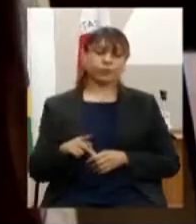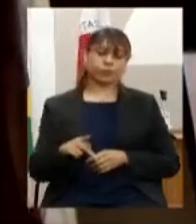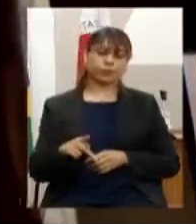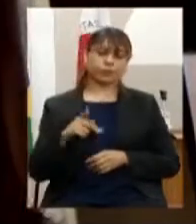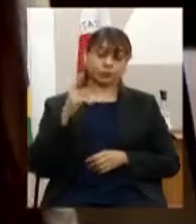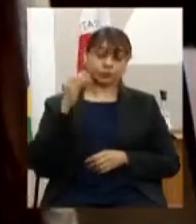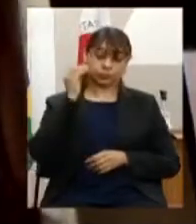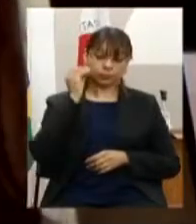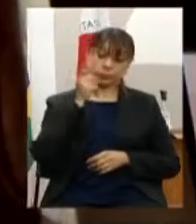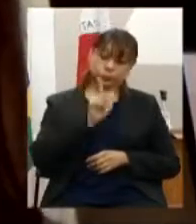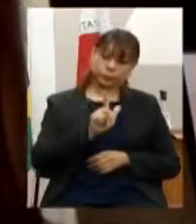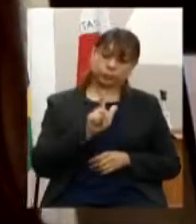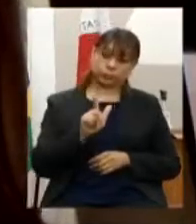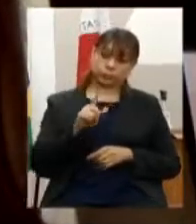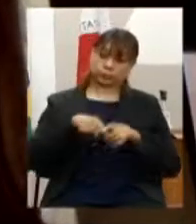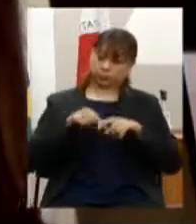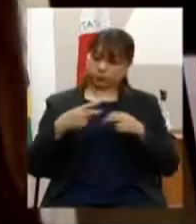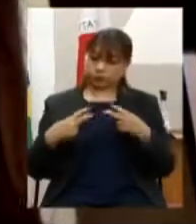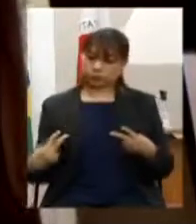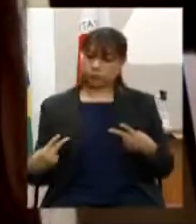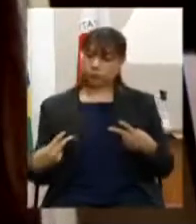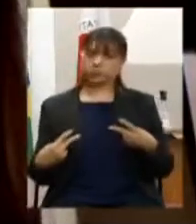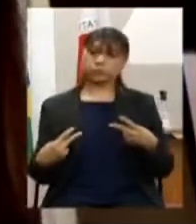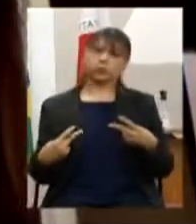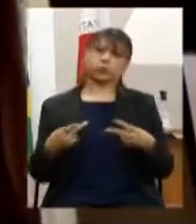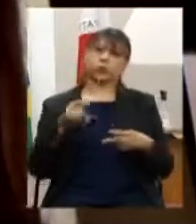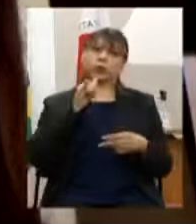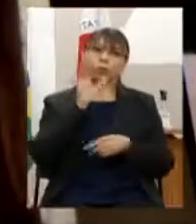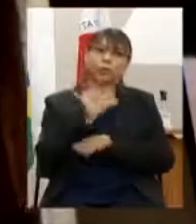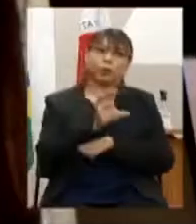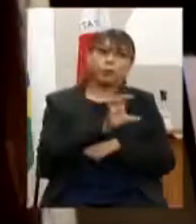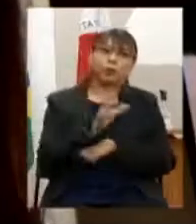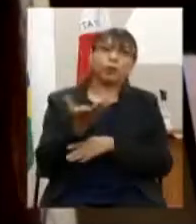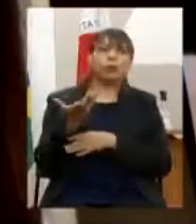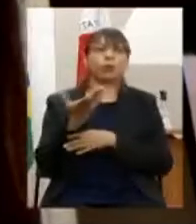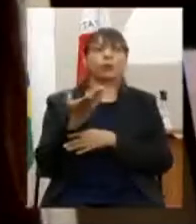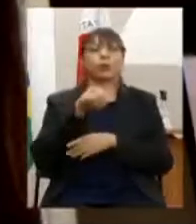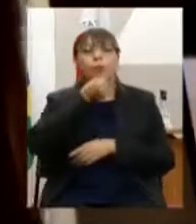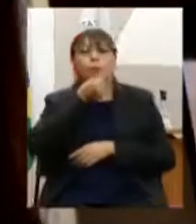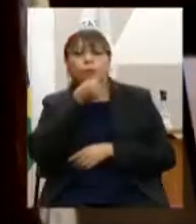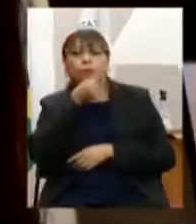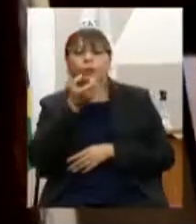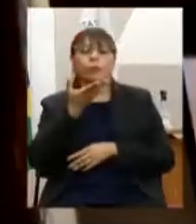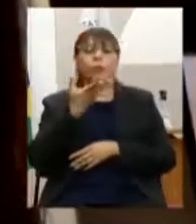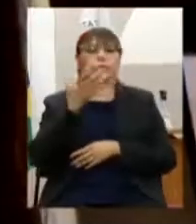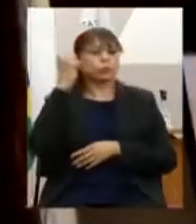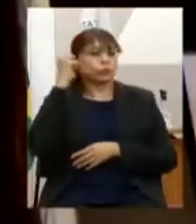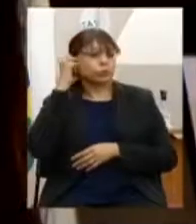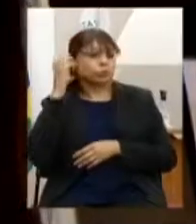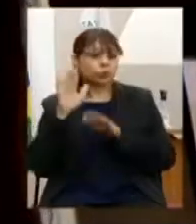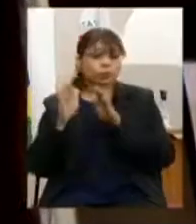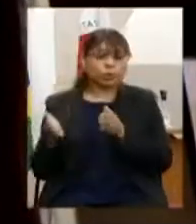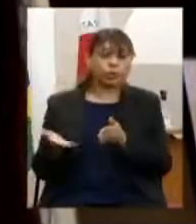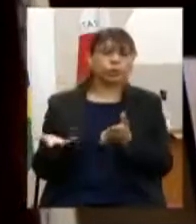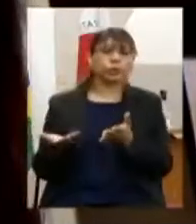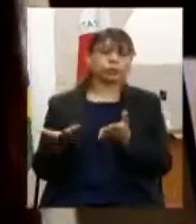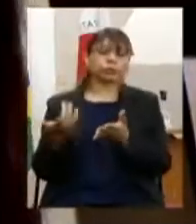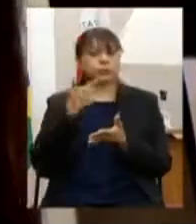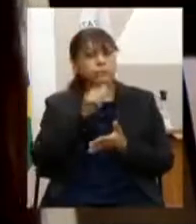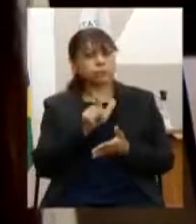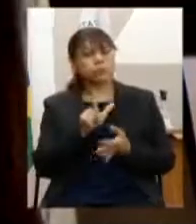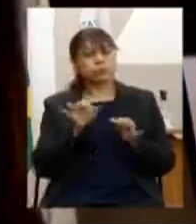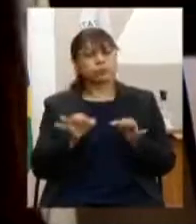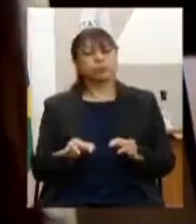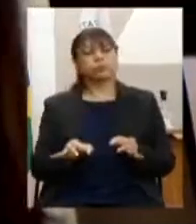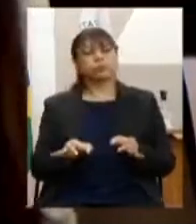adquirir equipamentos como câmaras microfones e caixas de som que permitam a realização de